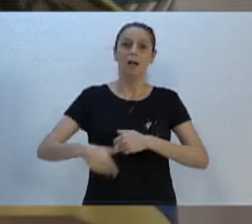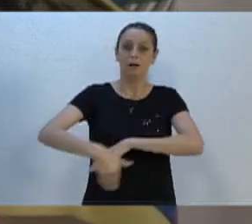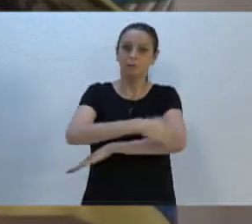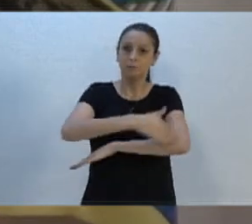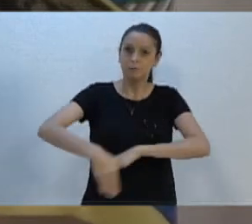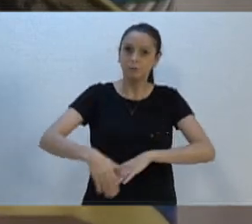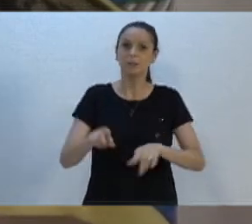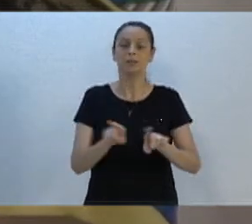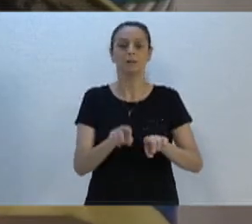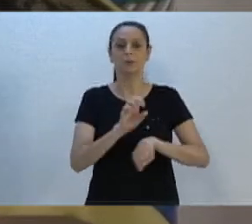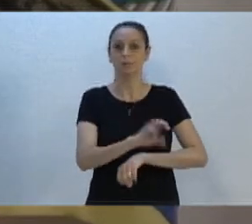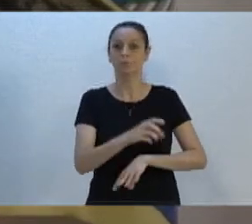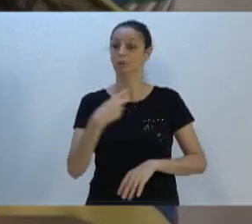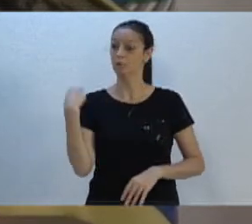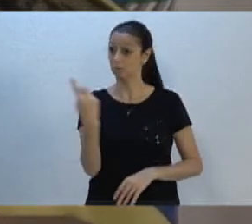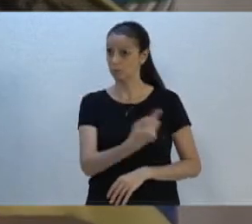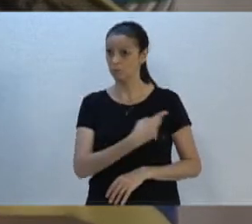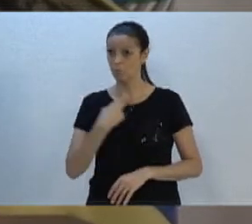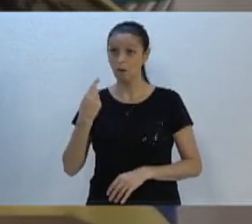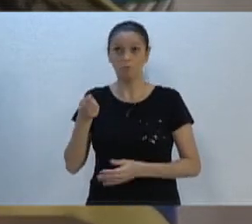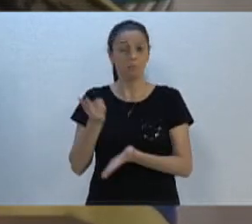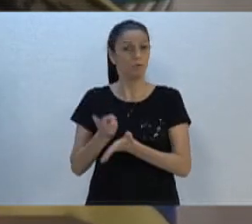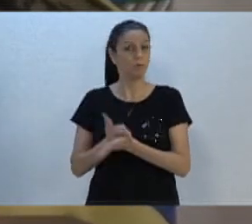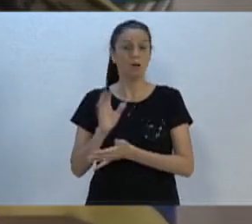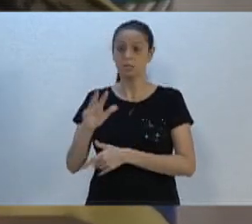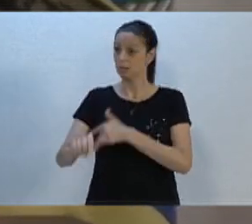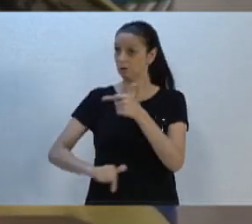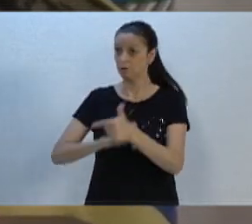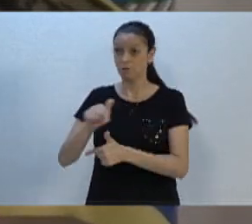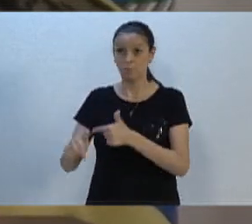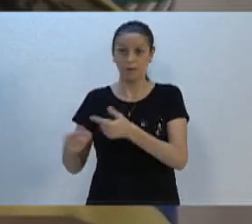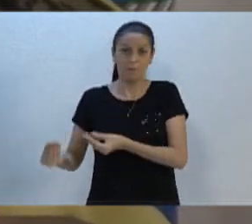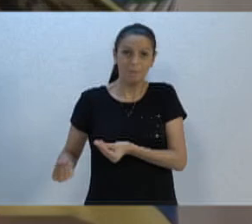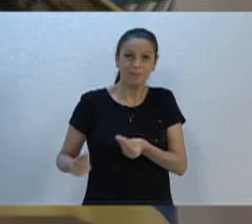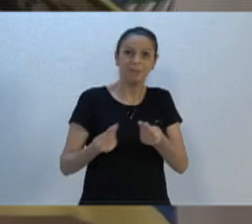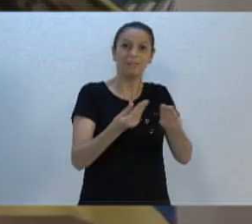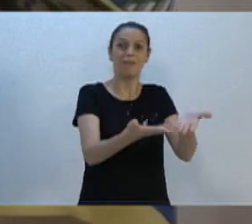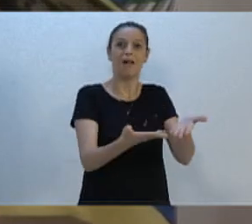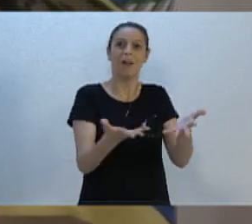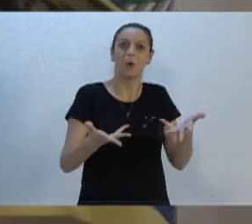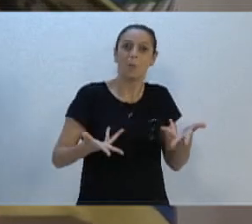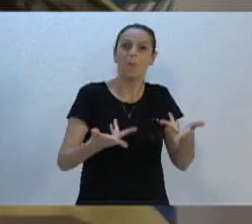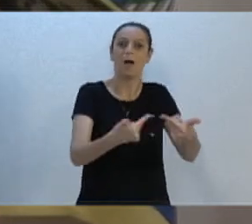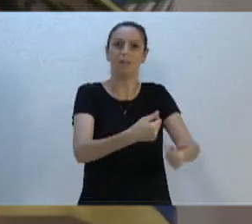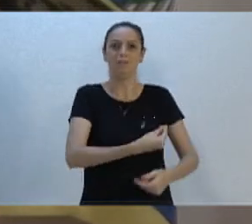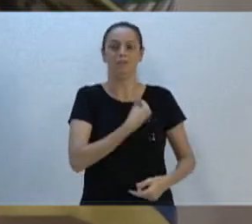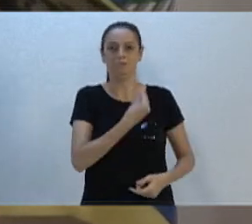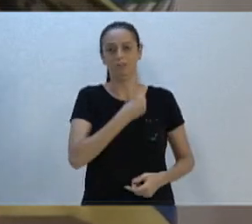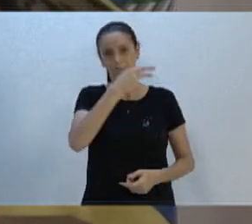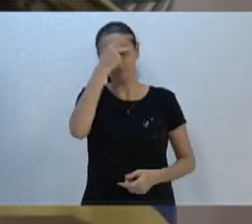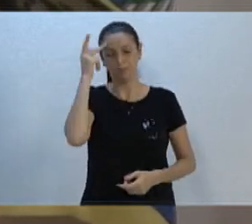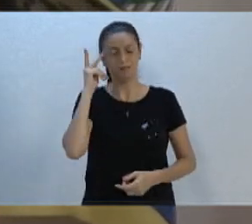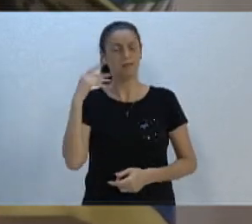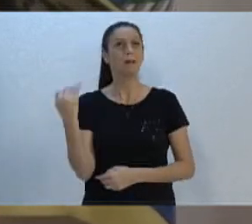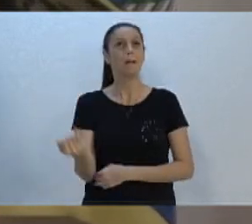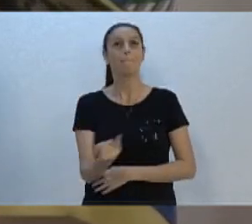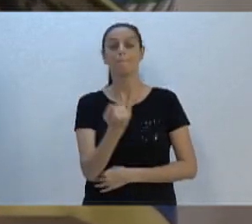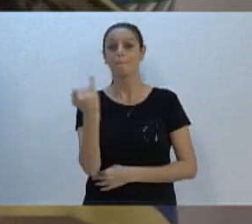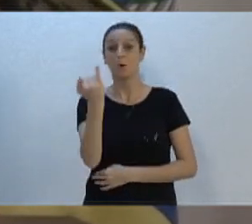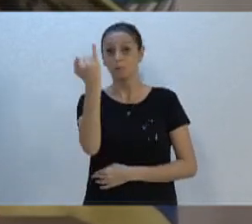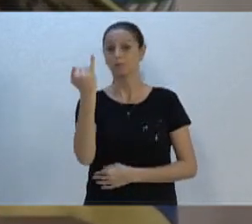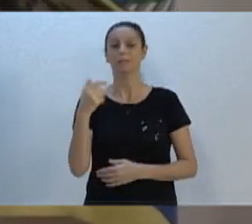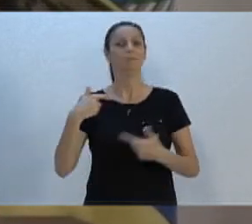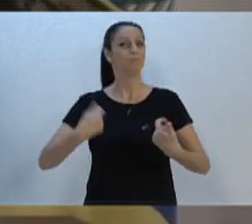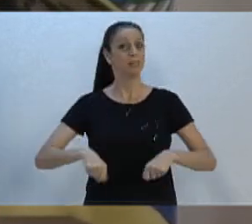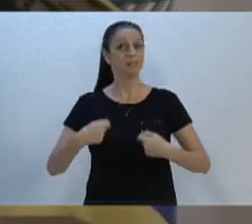nós devemos nos manter nessa linha para dar condições e qualidade de vida à nossa gente. É fundamental que isso aconteça.